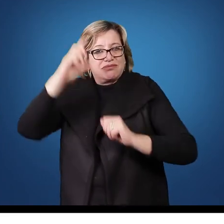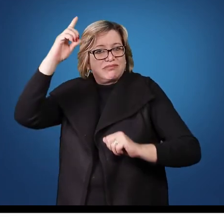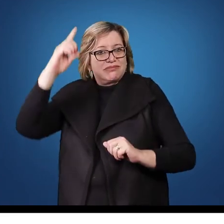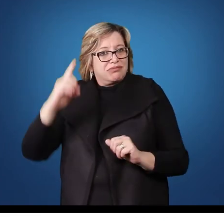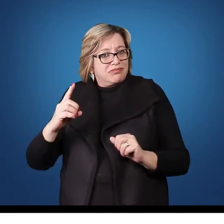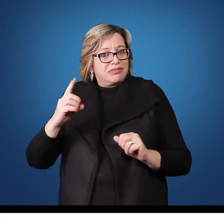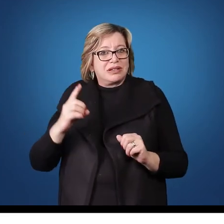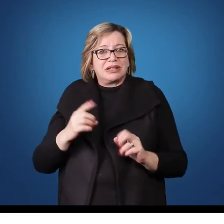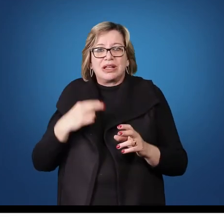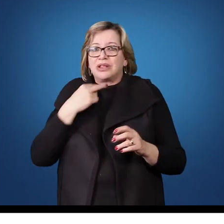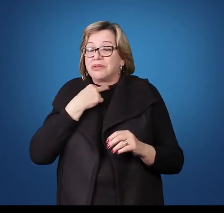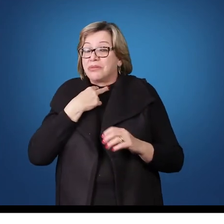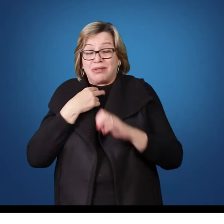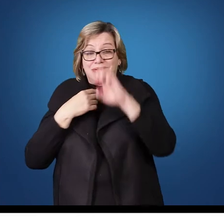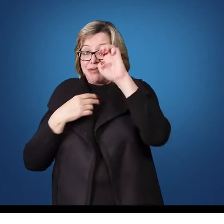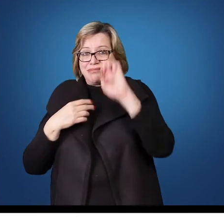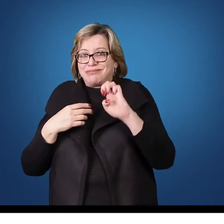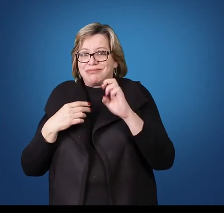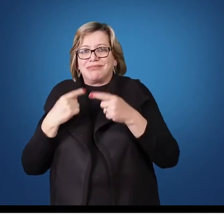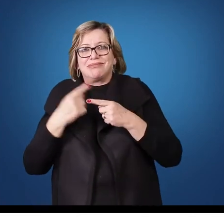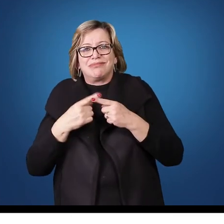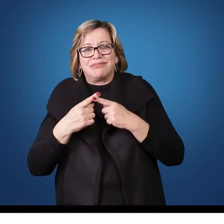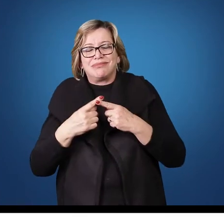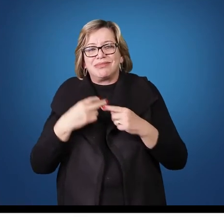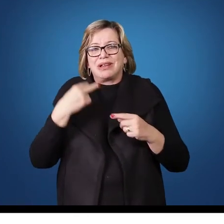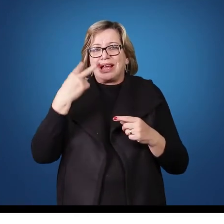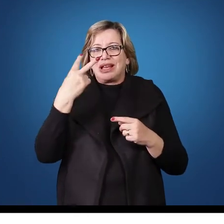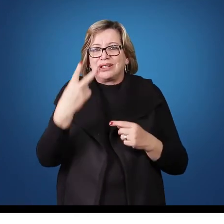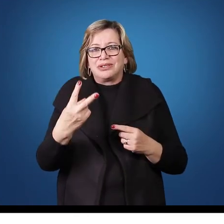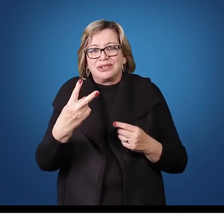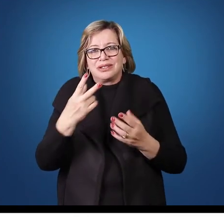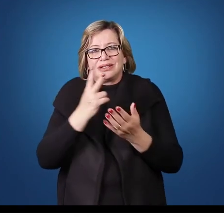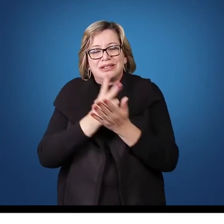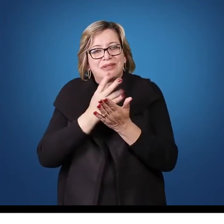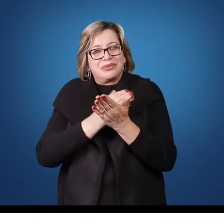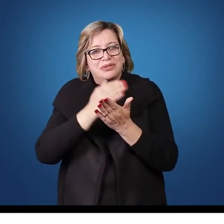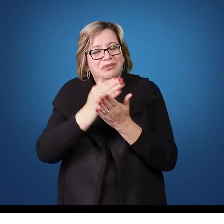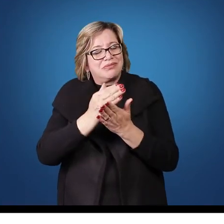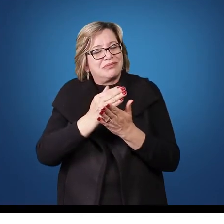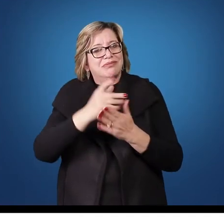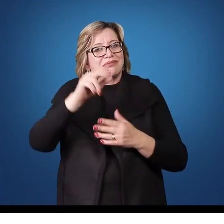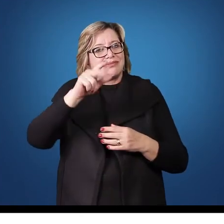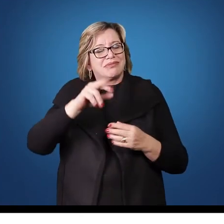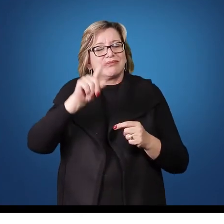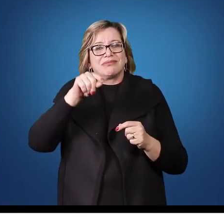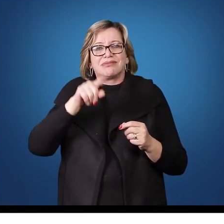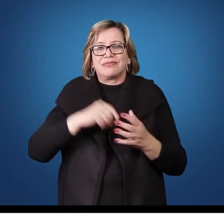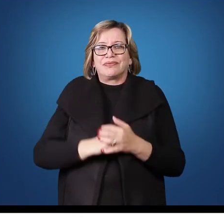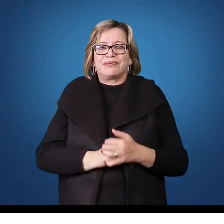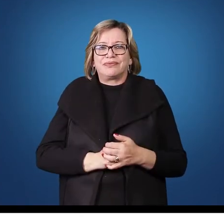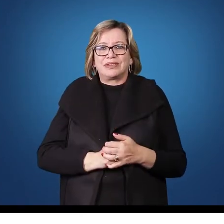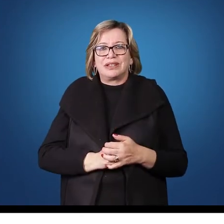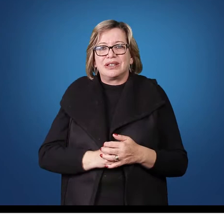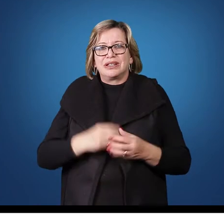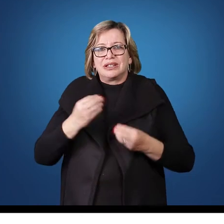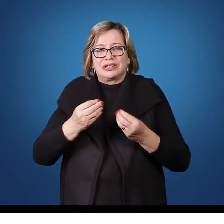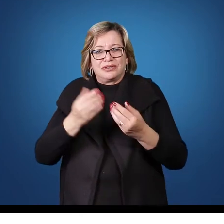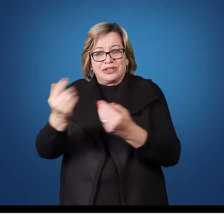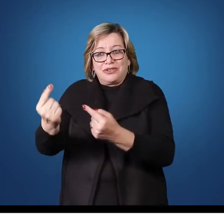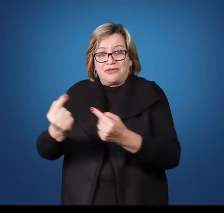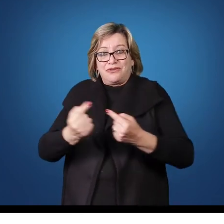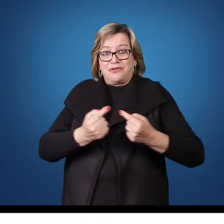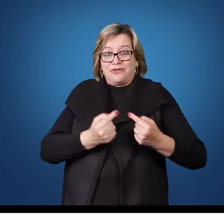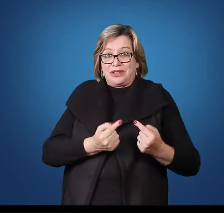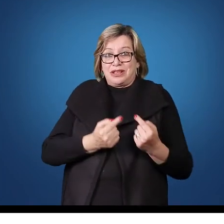do jogador da posição 3, pois a posição 2 inicialmente é dela. Então se você vier para fazer essa recepção aqui na 2,